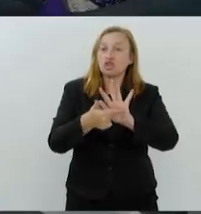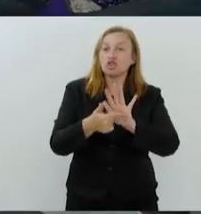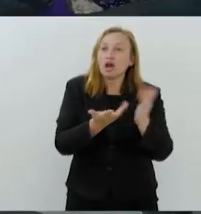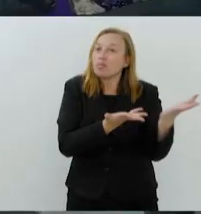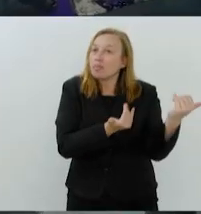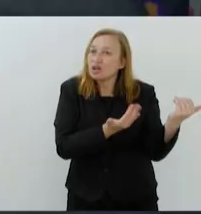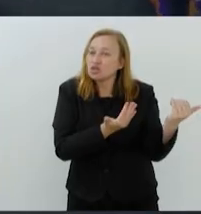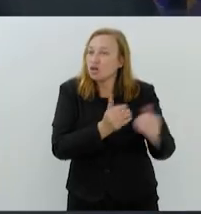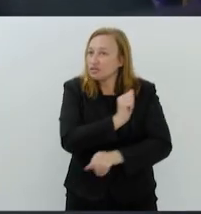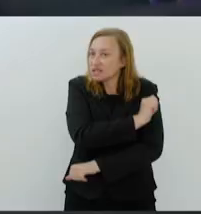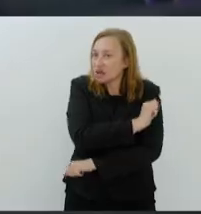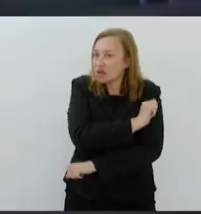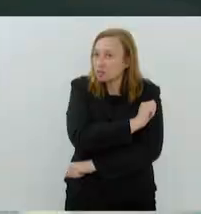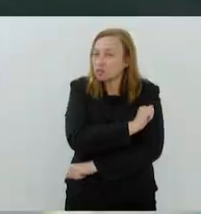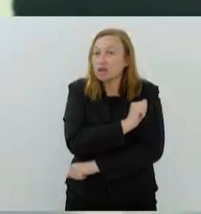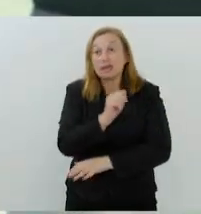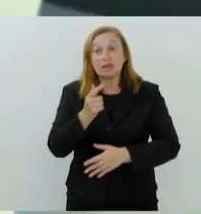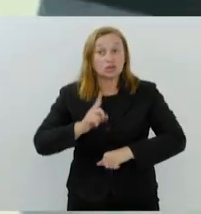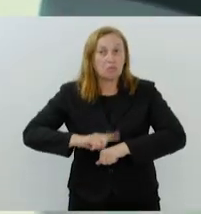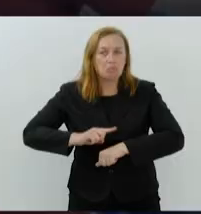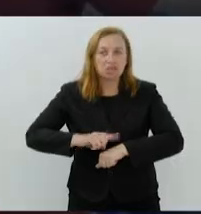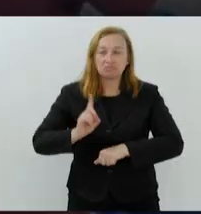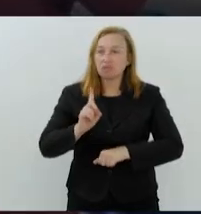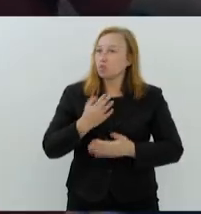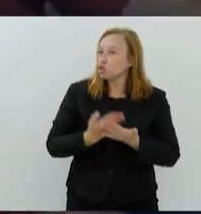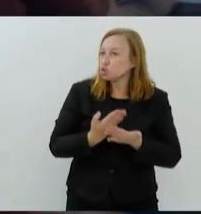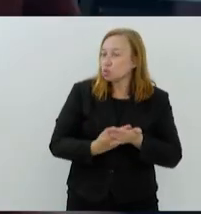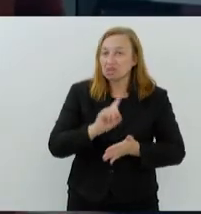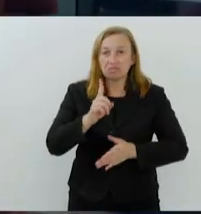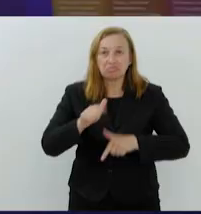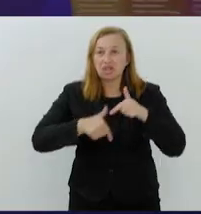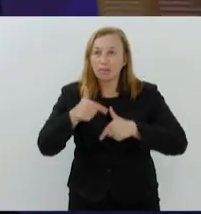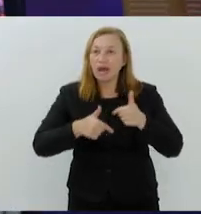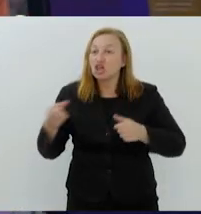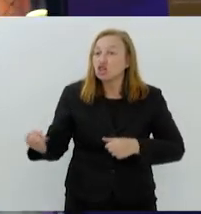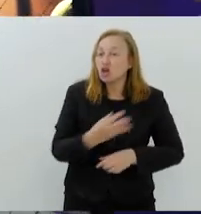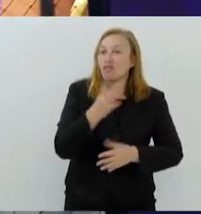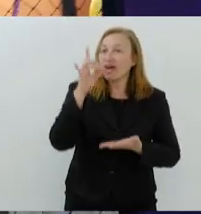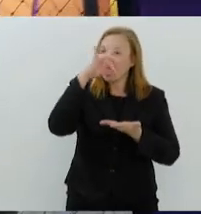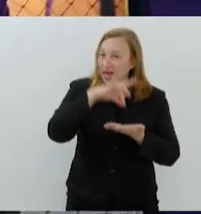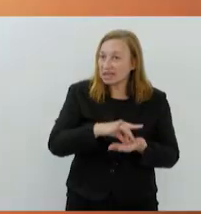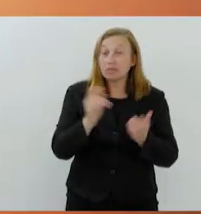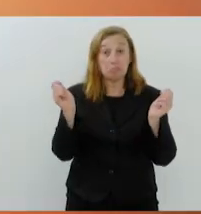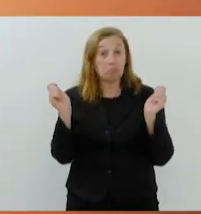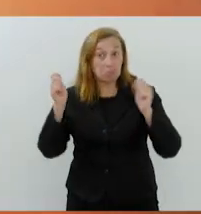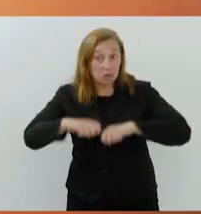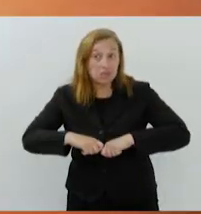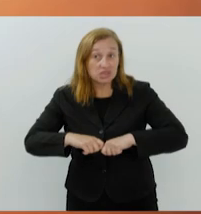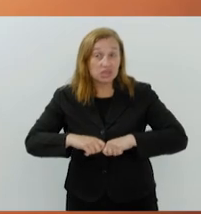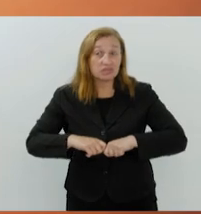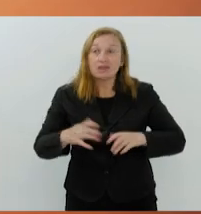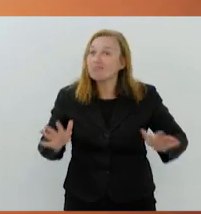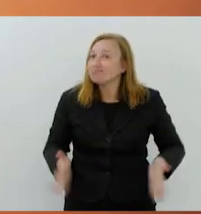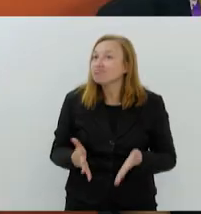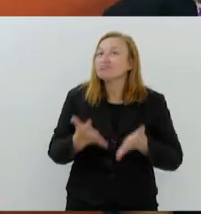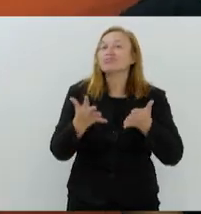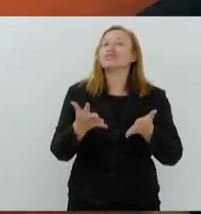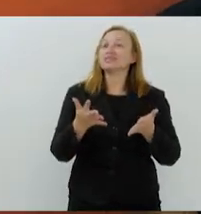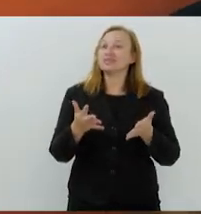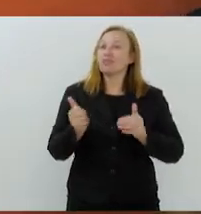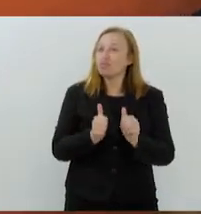o jovem estudante e para aquele que no momento nem estuda nem trabalha, novas realidades possíveis e incentivar o seu